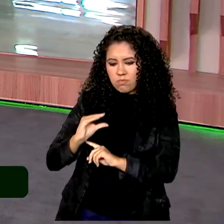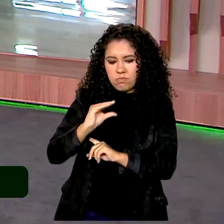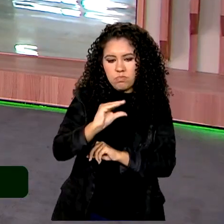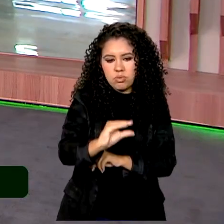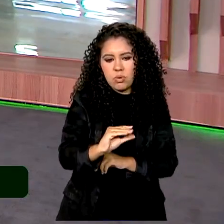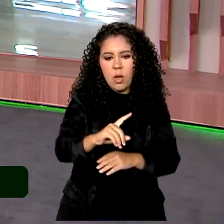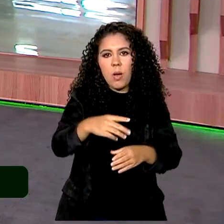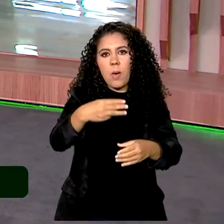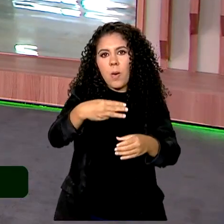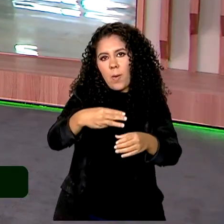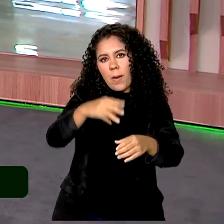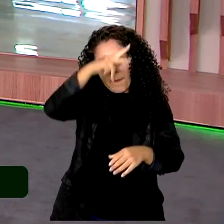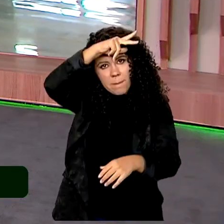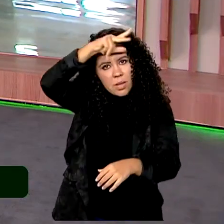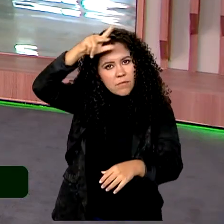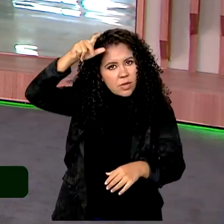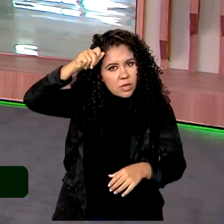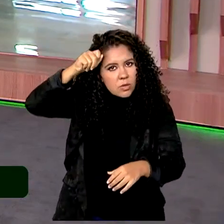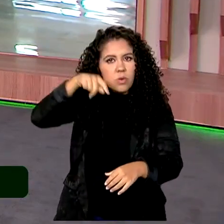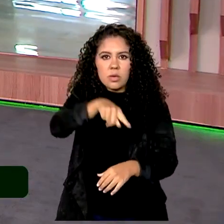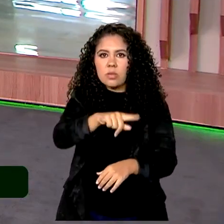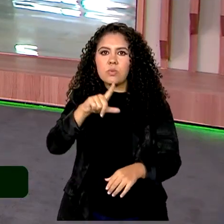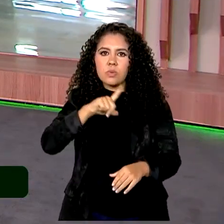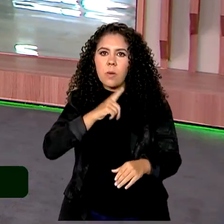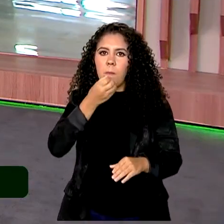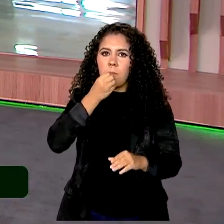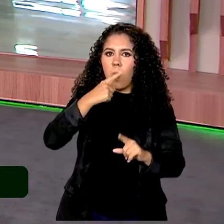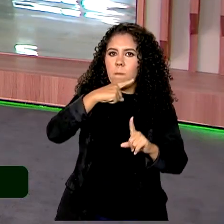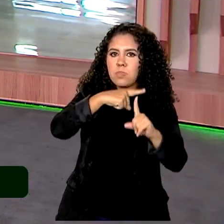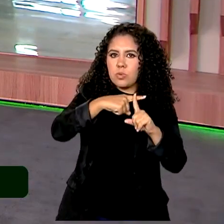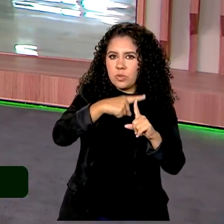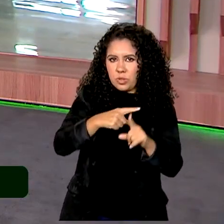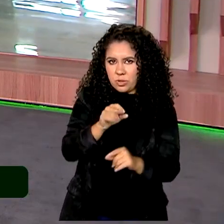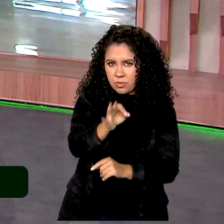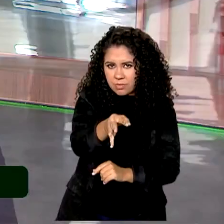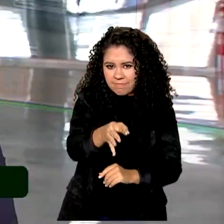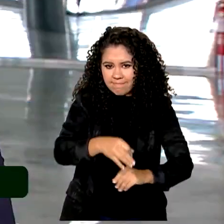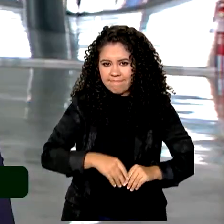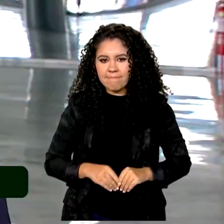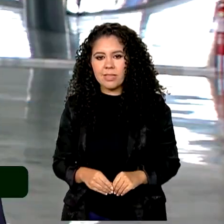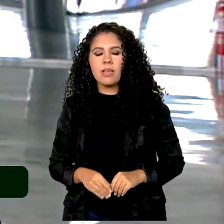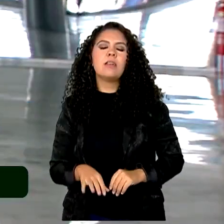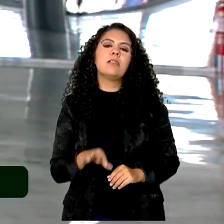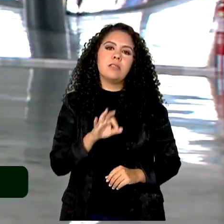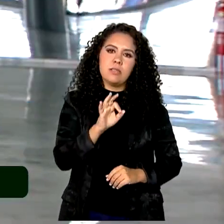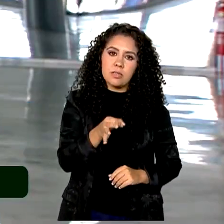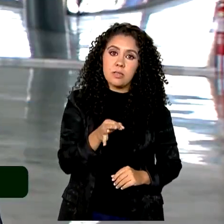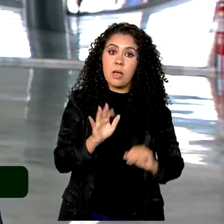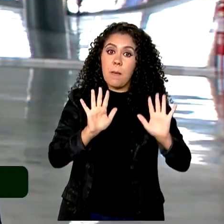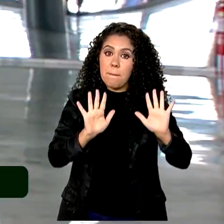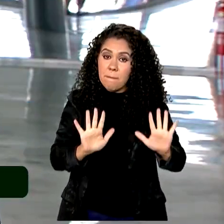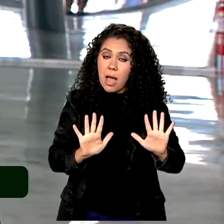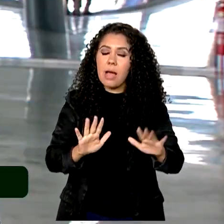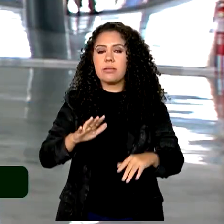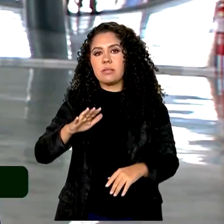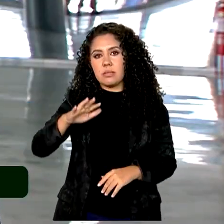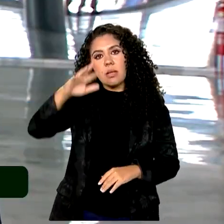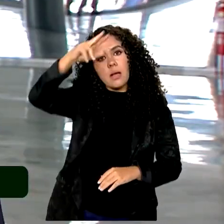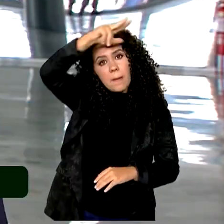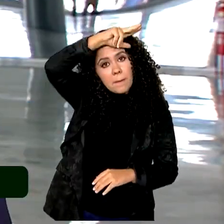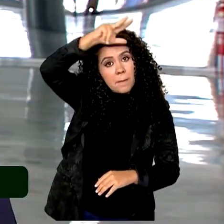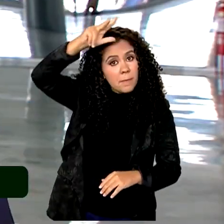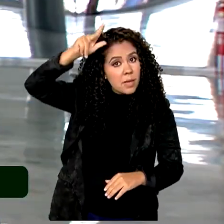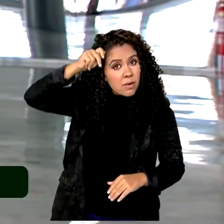um impacto muito positivo na saúde nos municípios brasileiros, não é? Certamente, mas para isso as prefeituras, elas